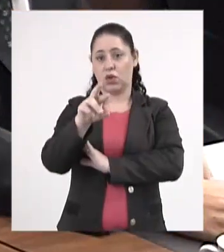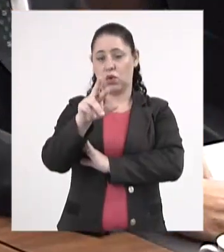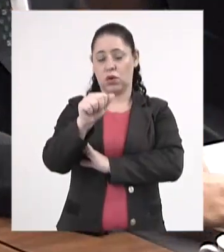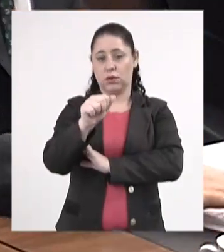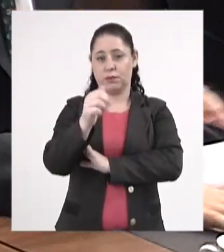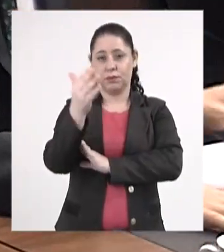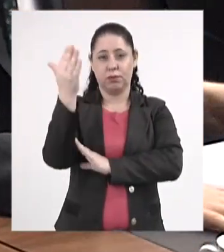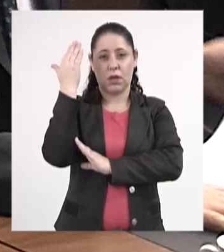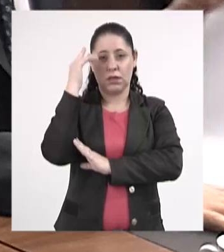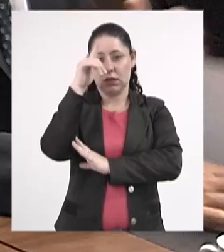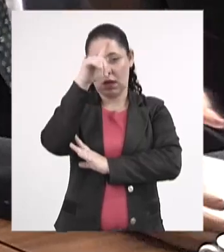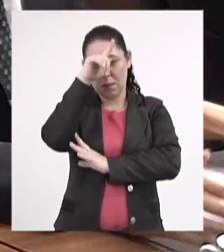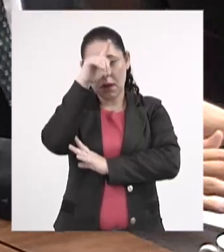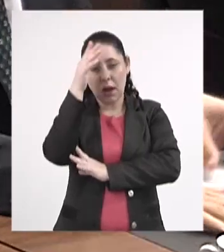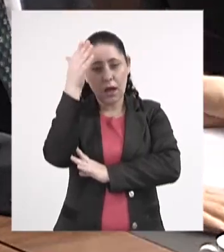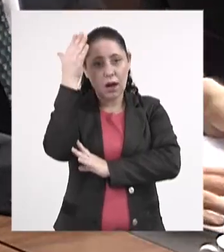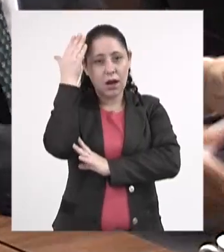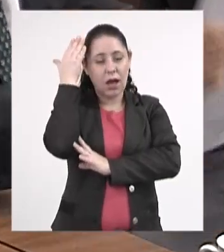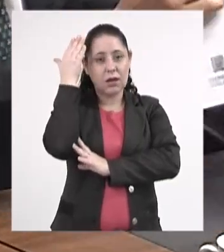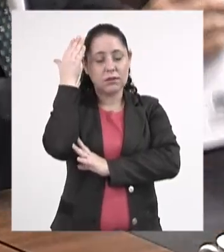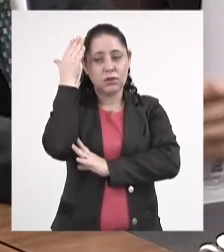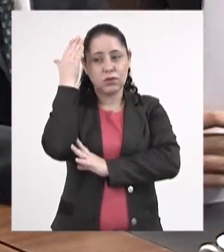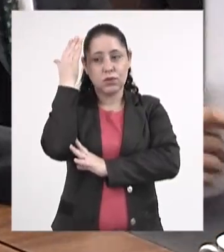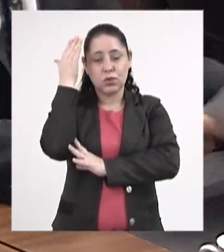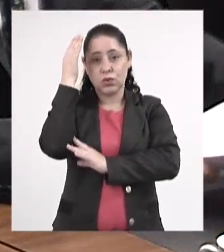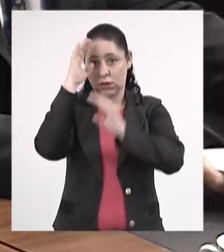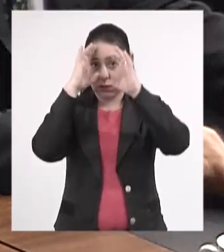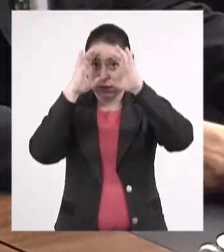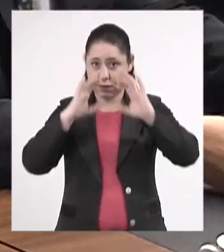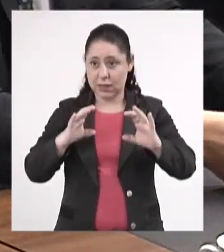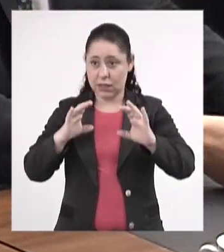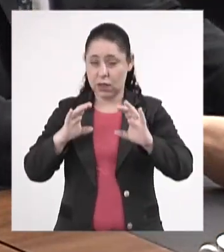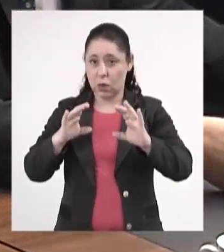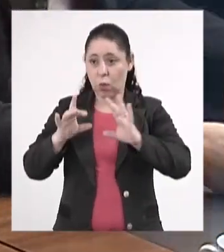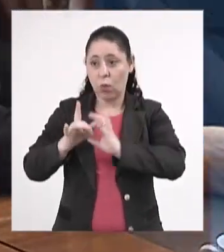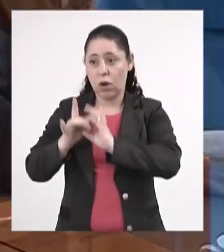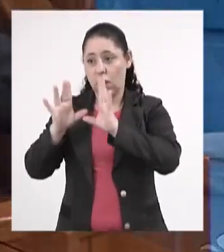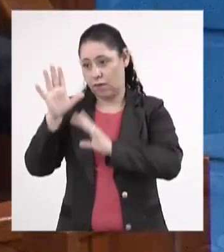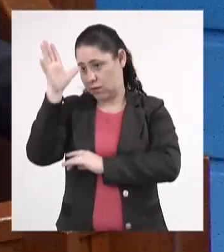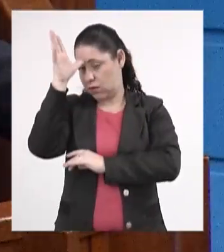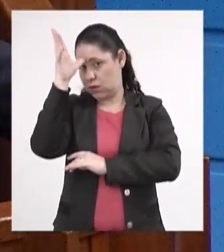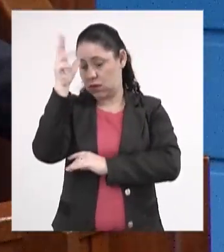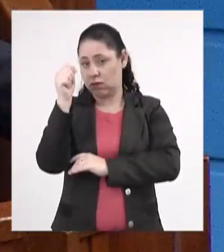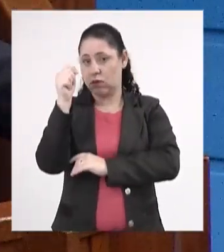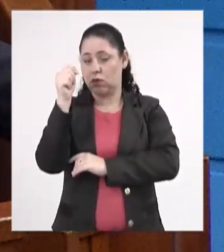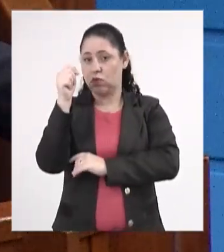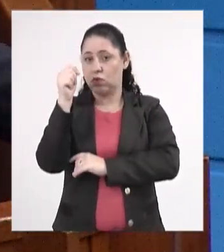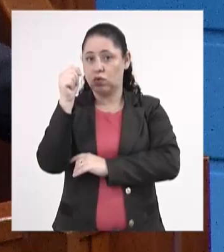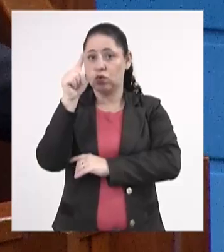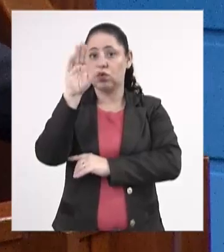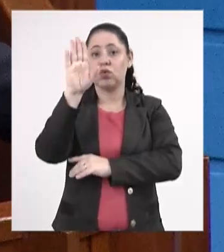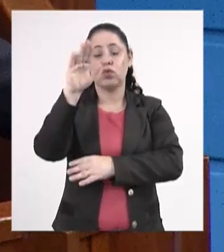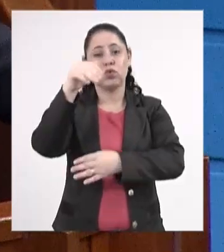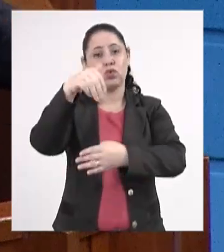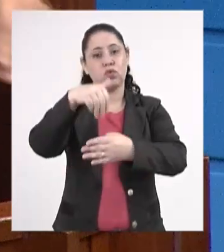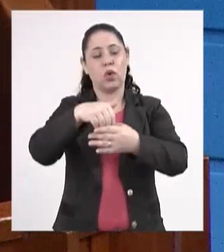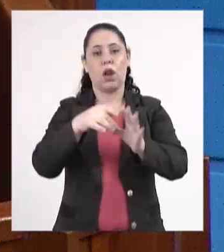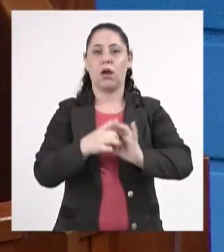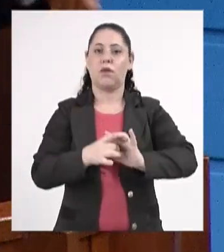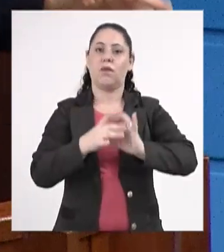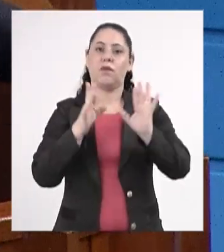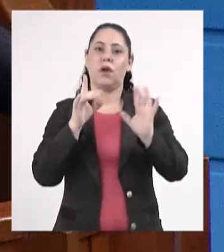que reunia os cidadãos livres para decidirem democraticamente sobre